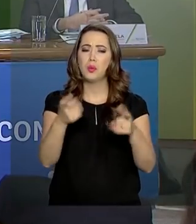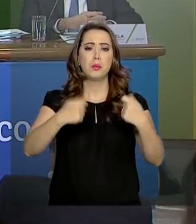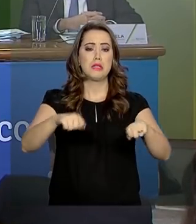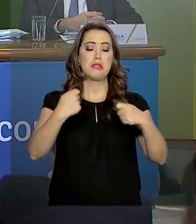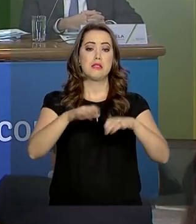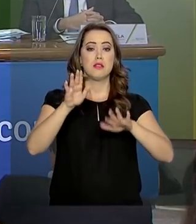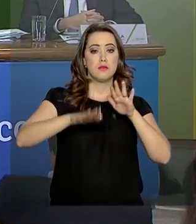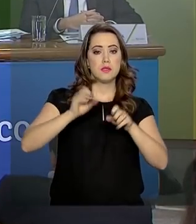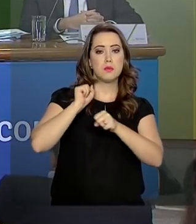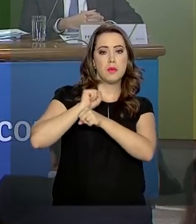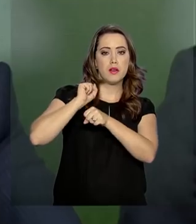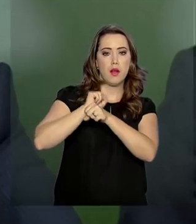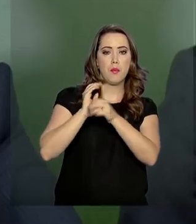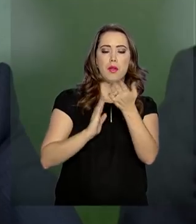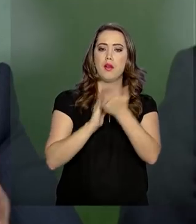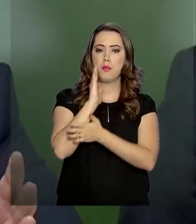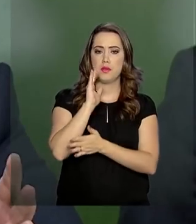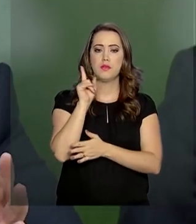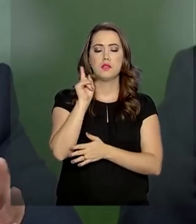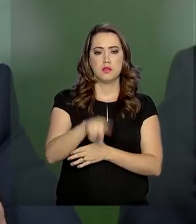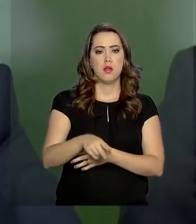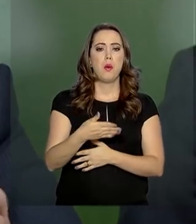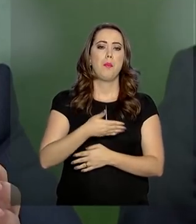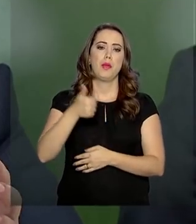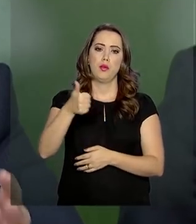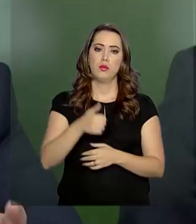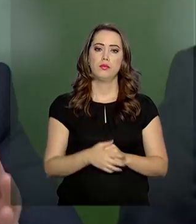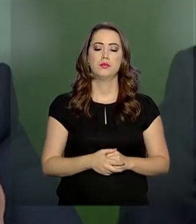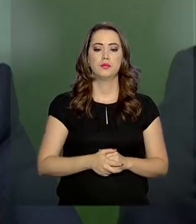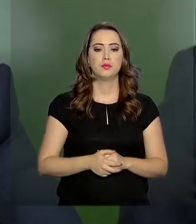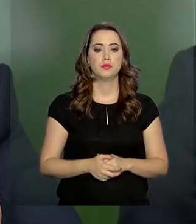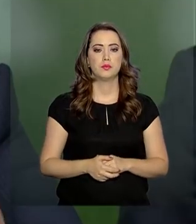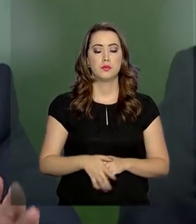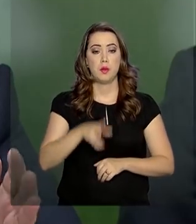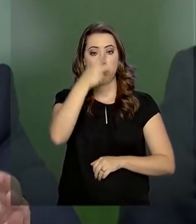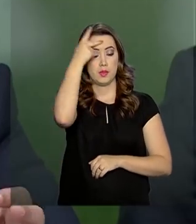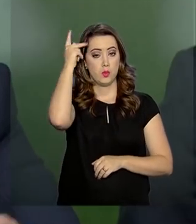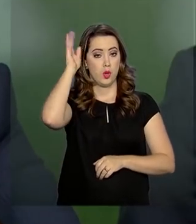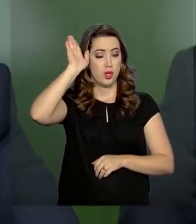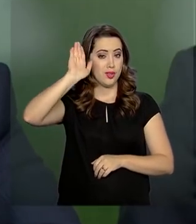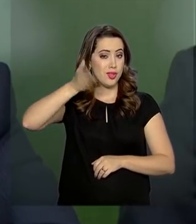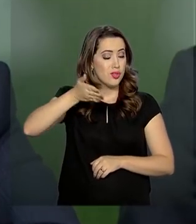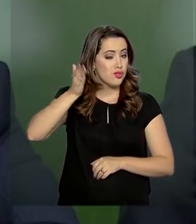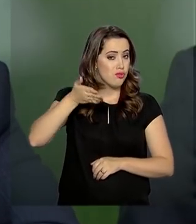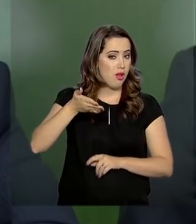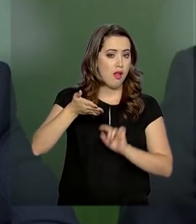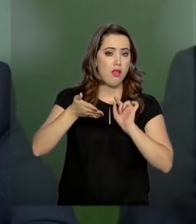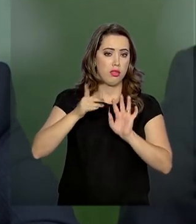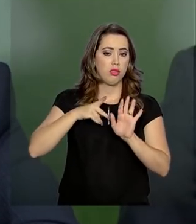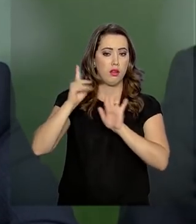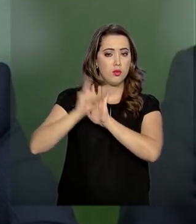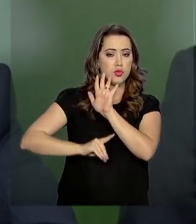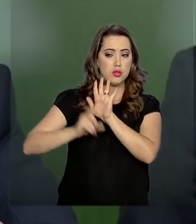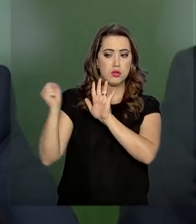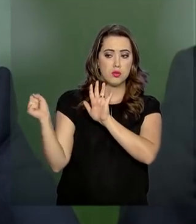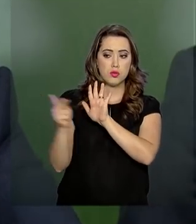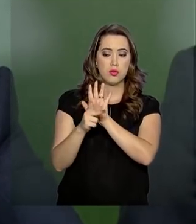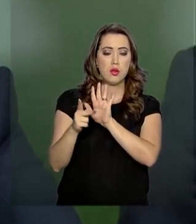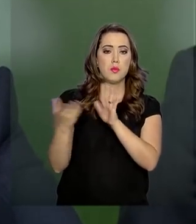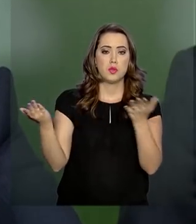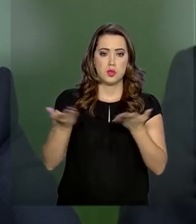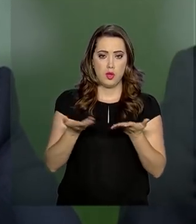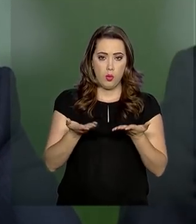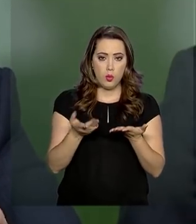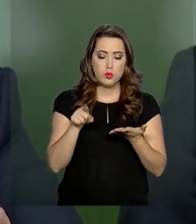casos, esperar pela aprovação da reforma pode ser melhor. Quem já implementou o direito de se aposentar pelas